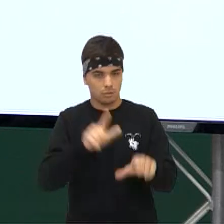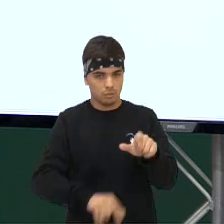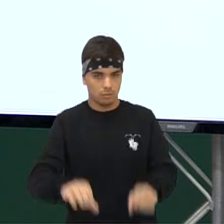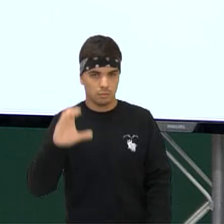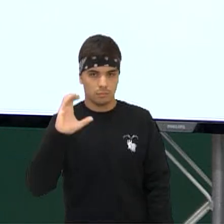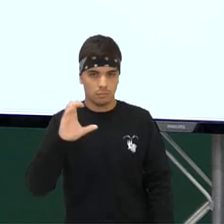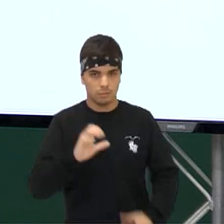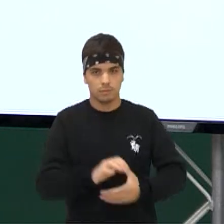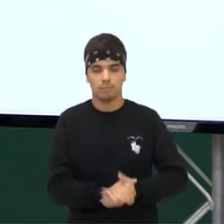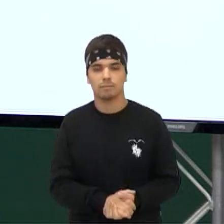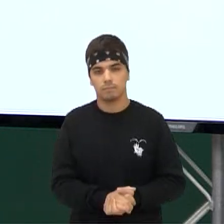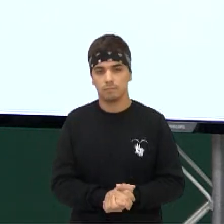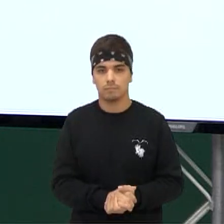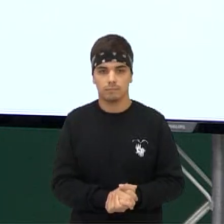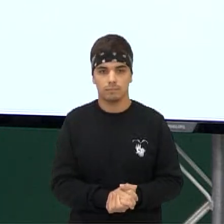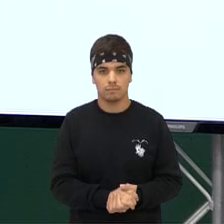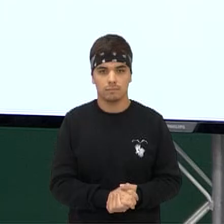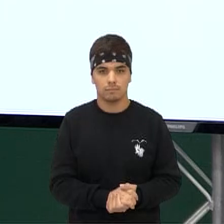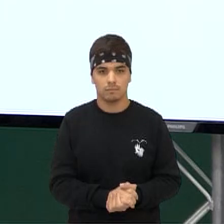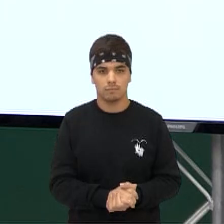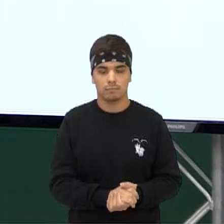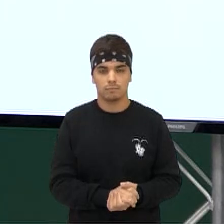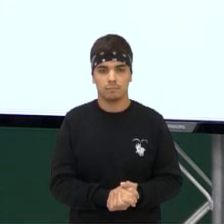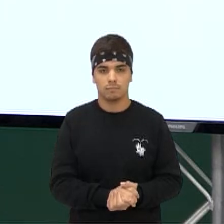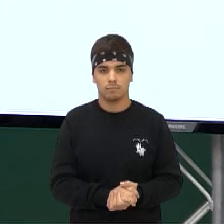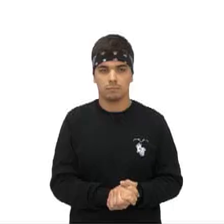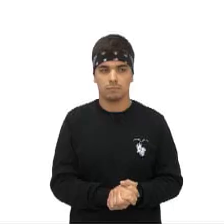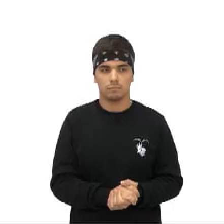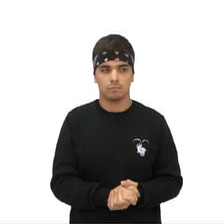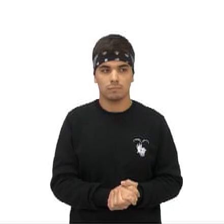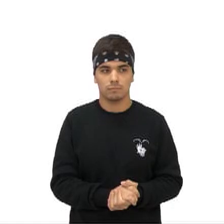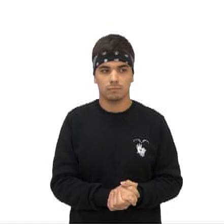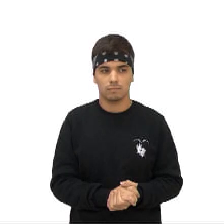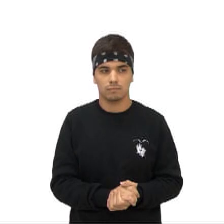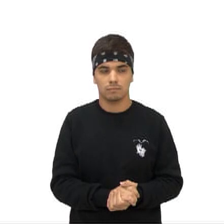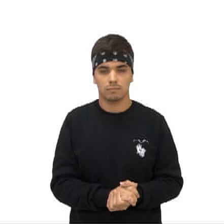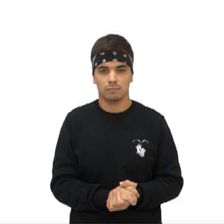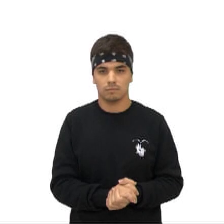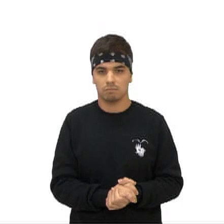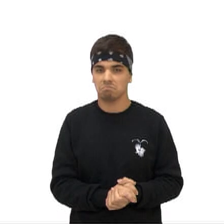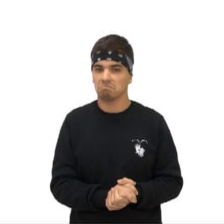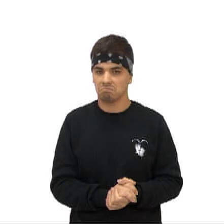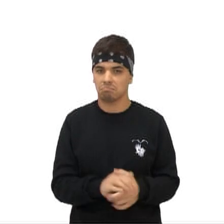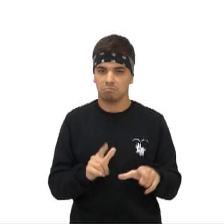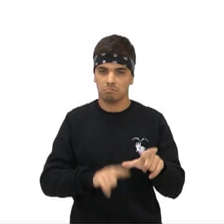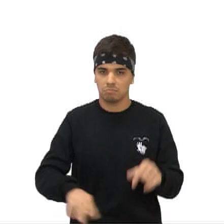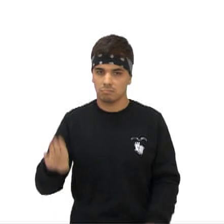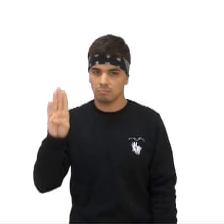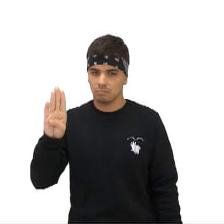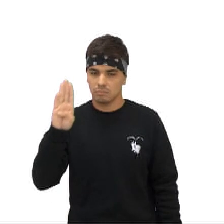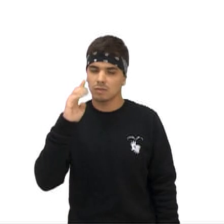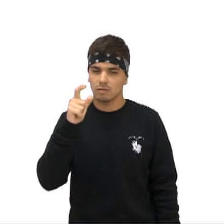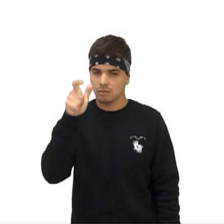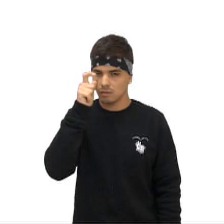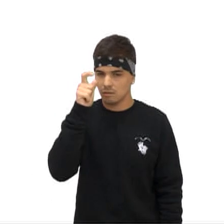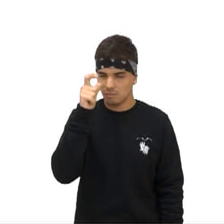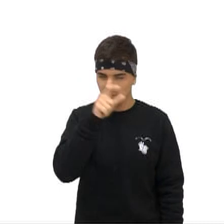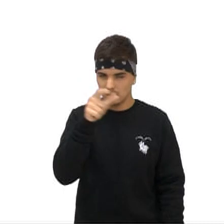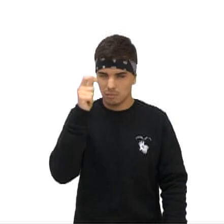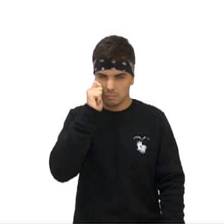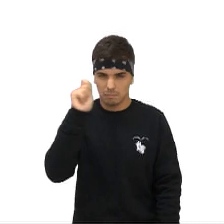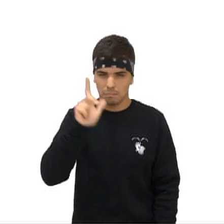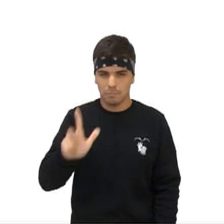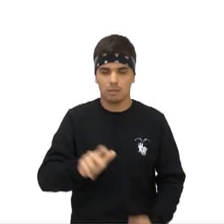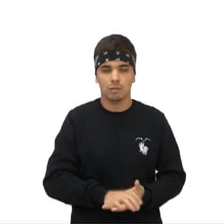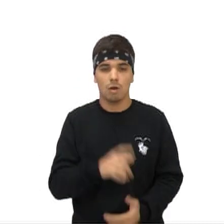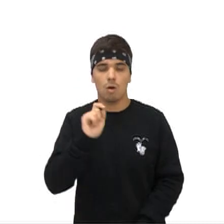alternativa C Empatou ali Alternativa A e C Puxa, galerinha tem que ficar um pouco mais perto Vejam, né? O que